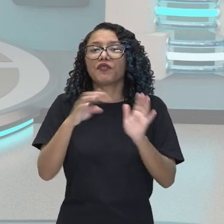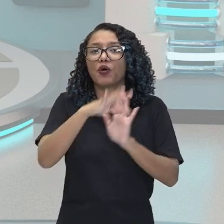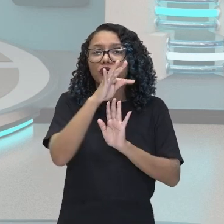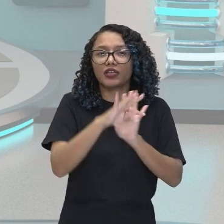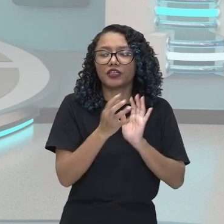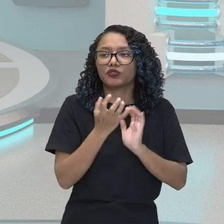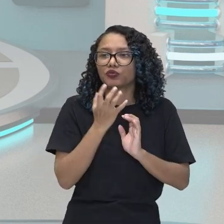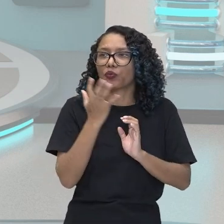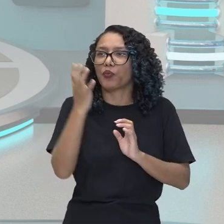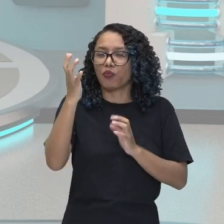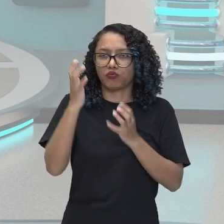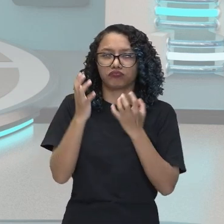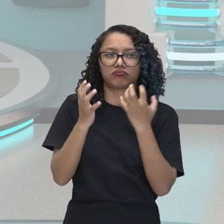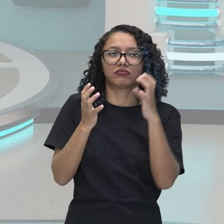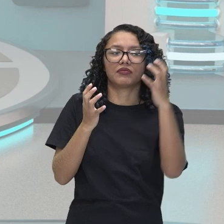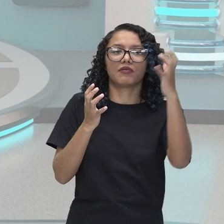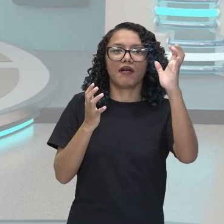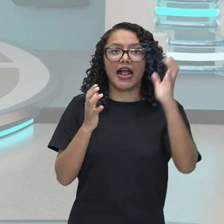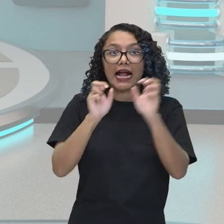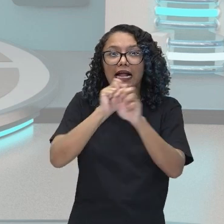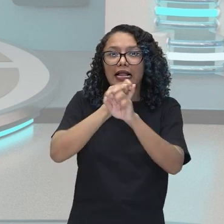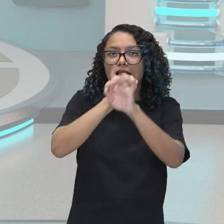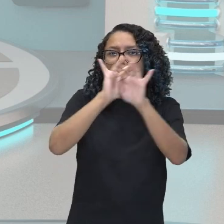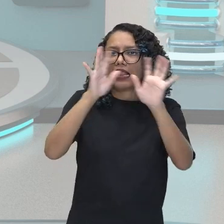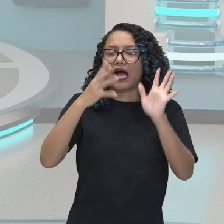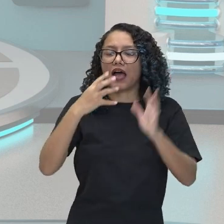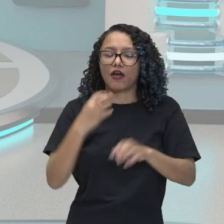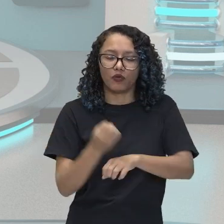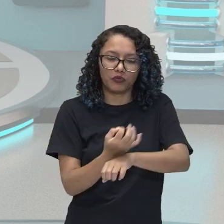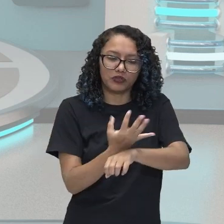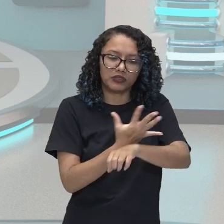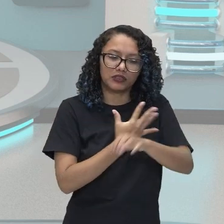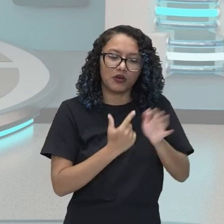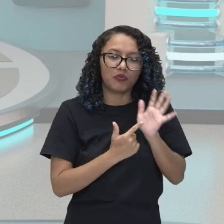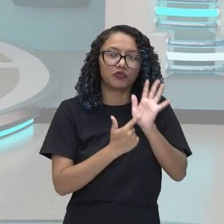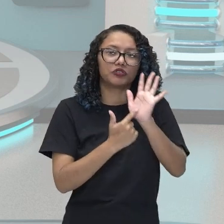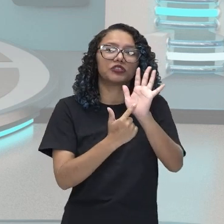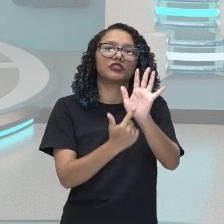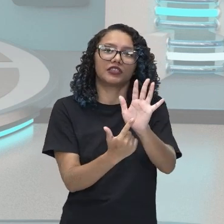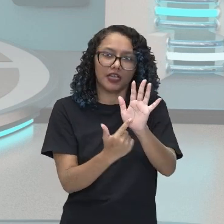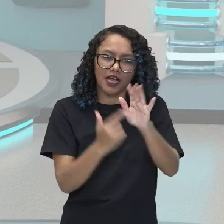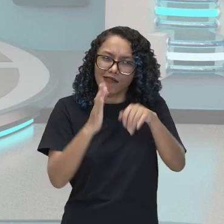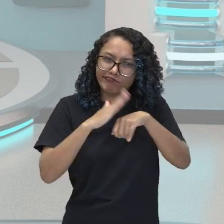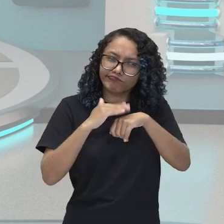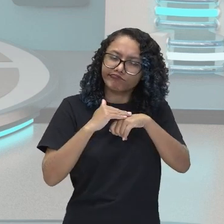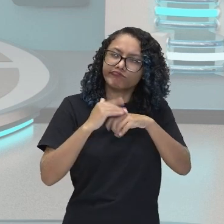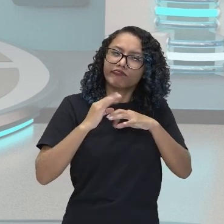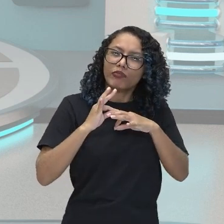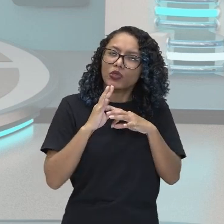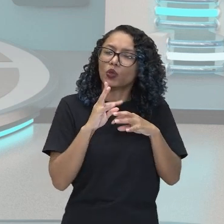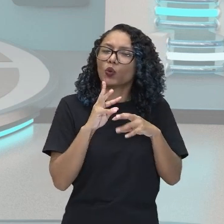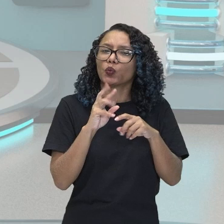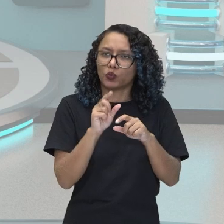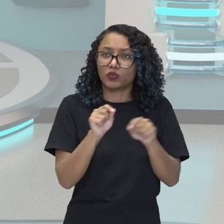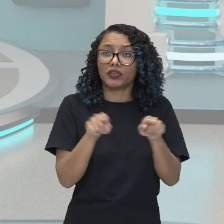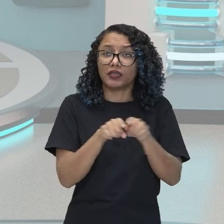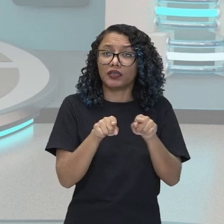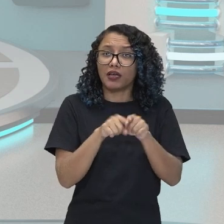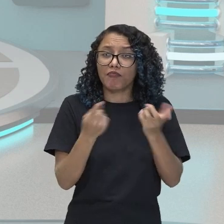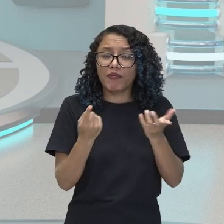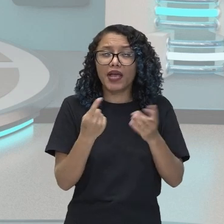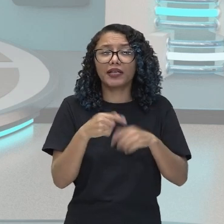com clareza, expressar diversas emoções, afetos e dar voz a todos os